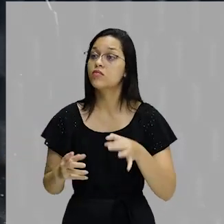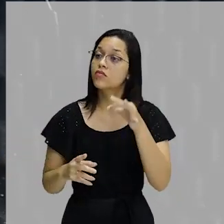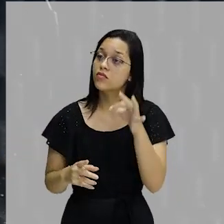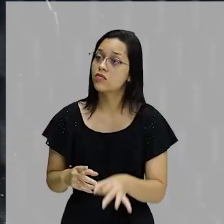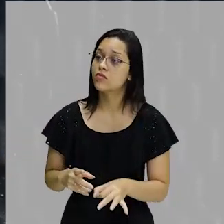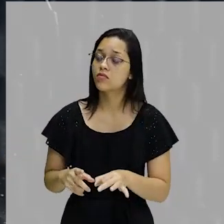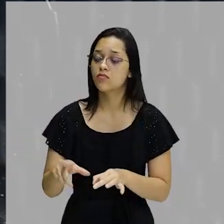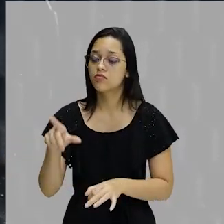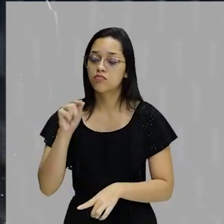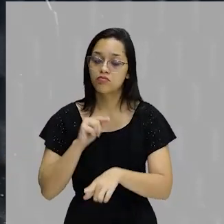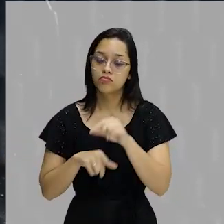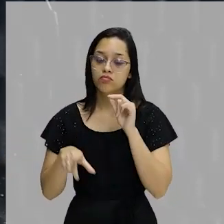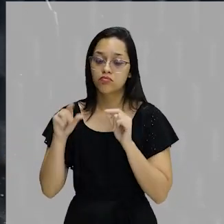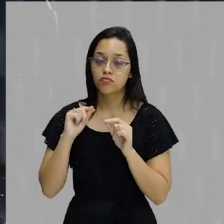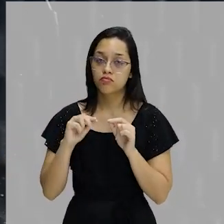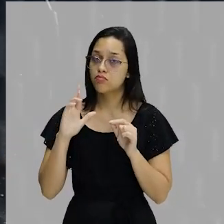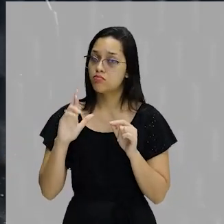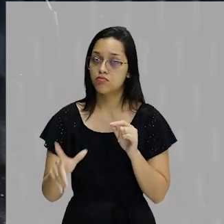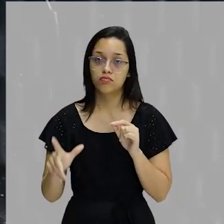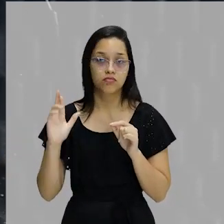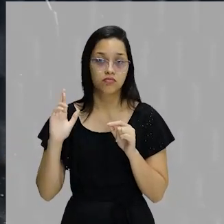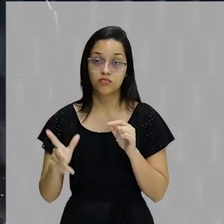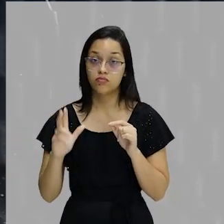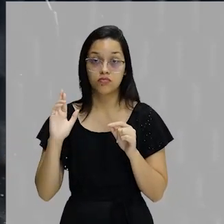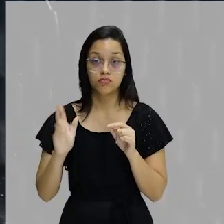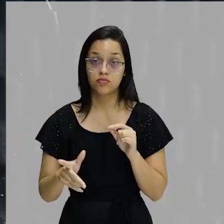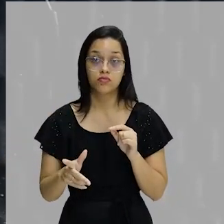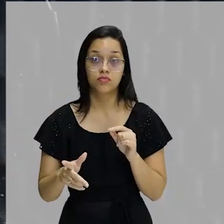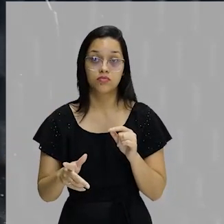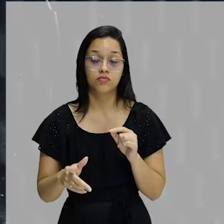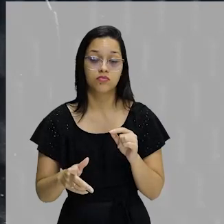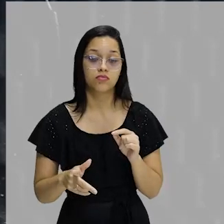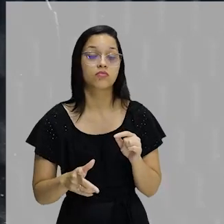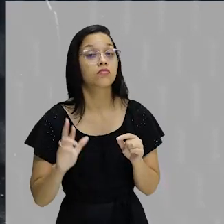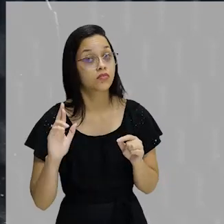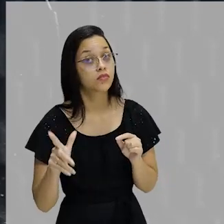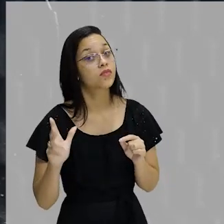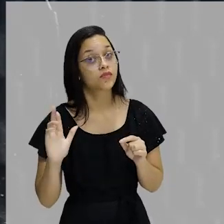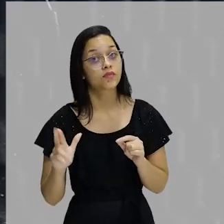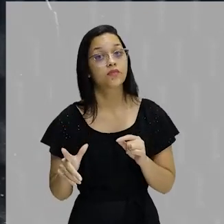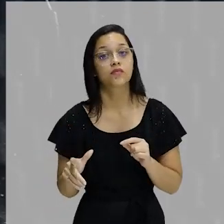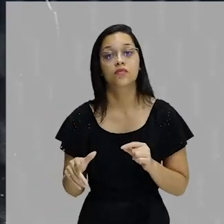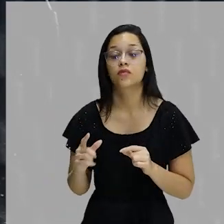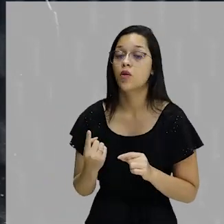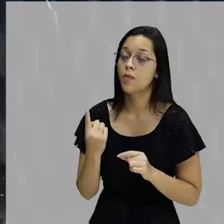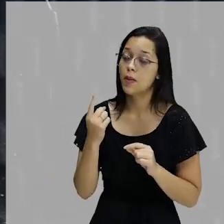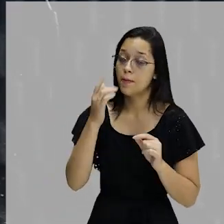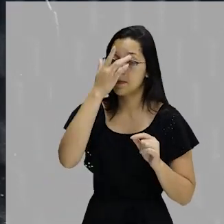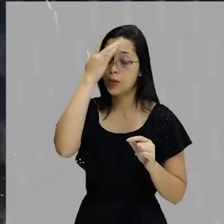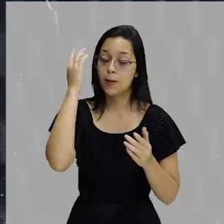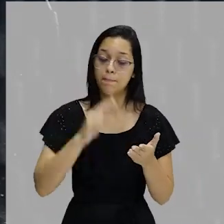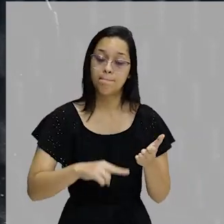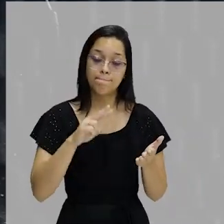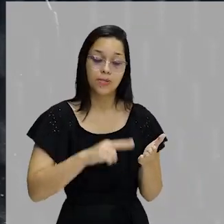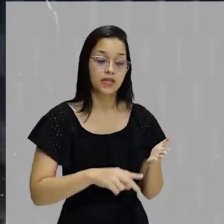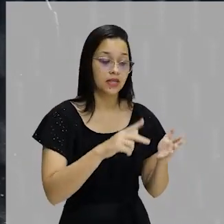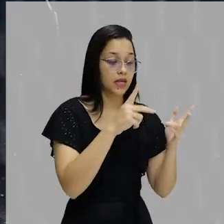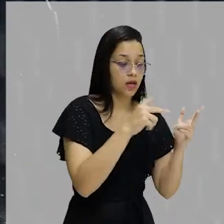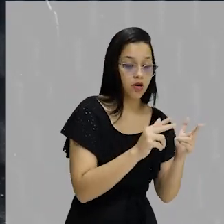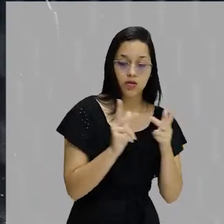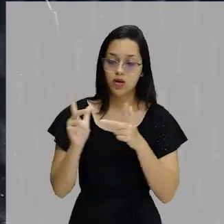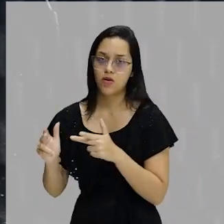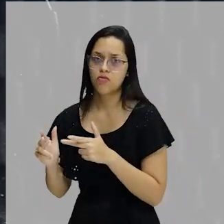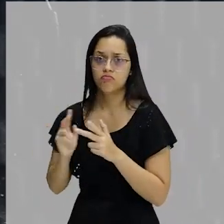certeza, as mesmas decisões de leitura não serão as mesmas. Então, uma pessoa pode ler de um jeito, outra pessoa pode ler